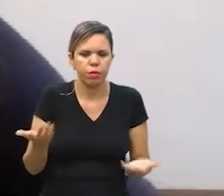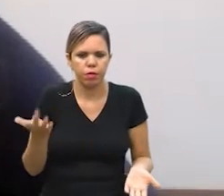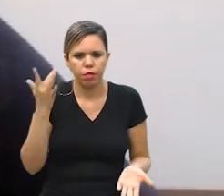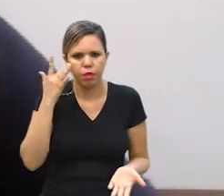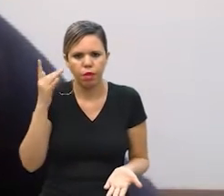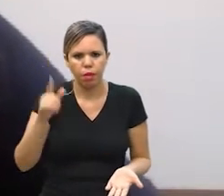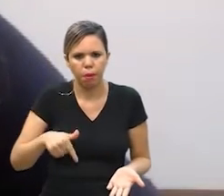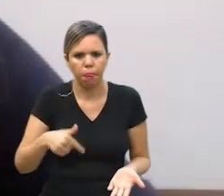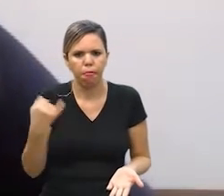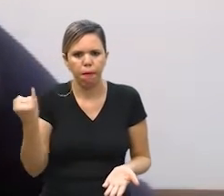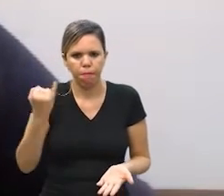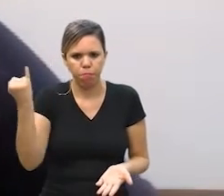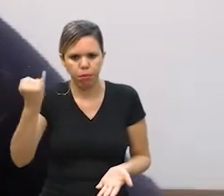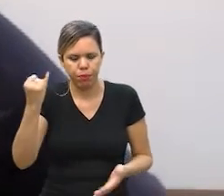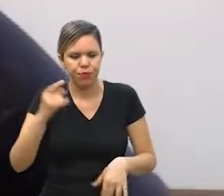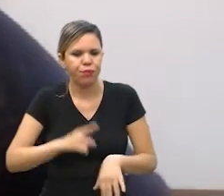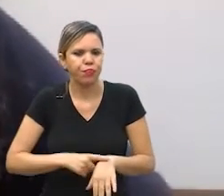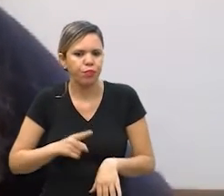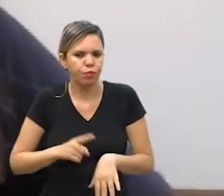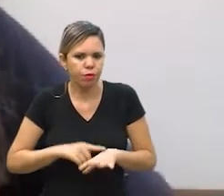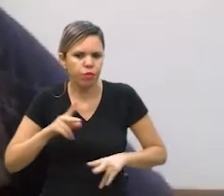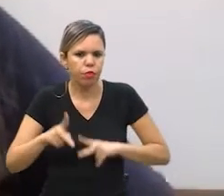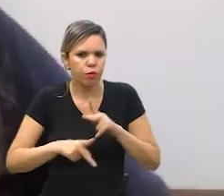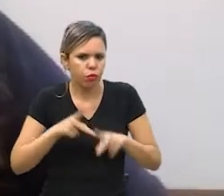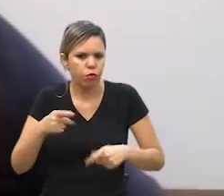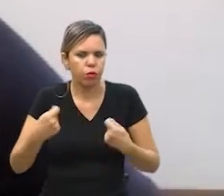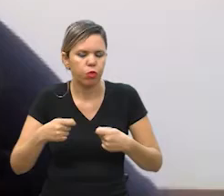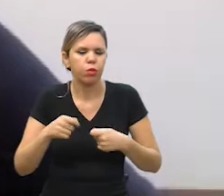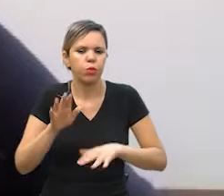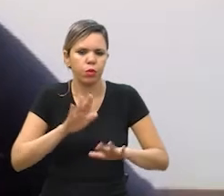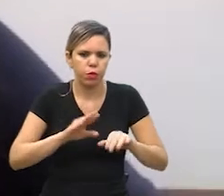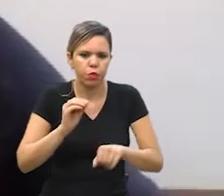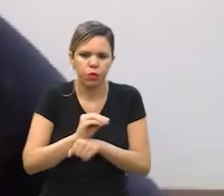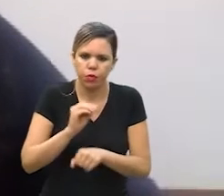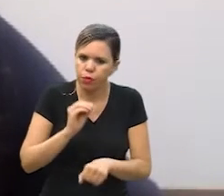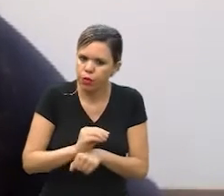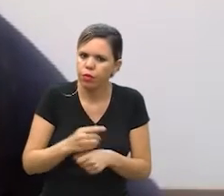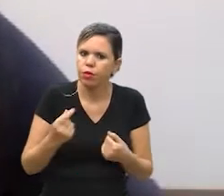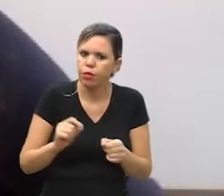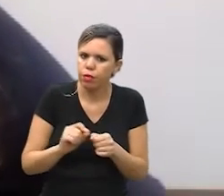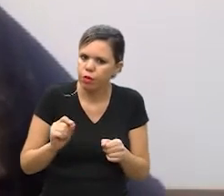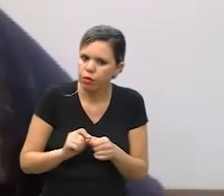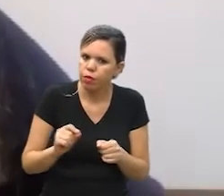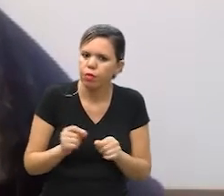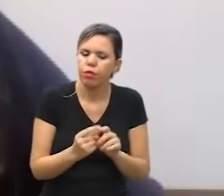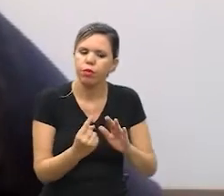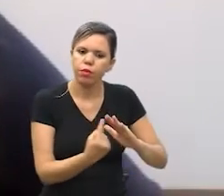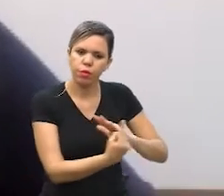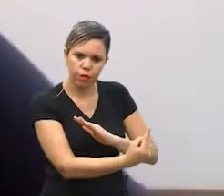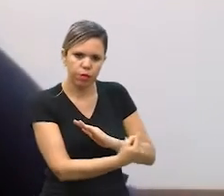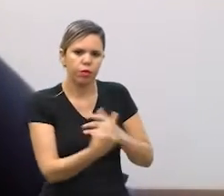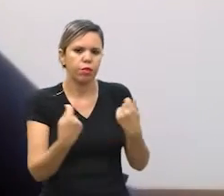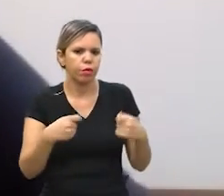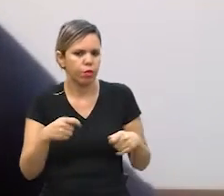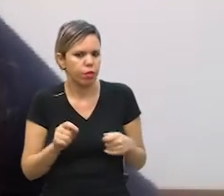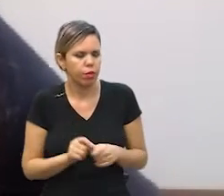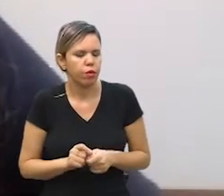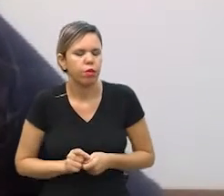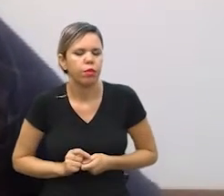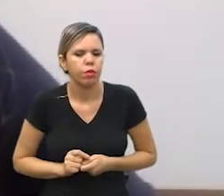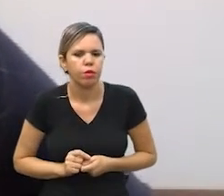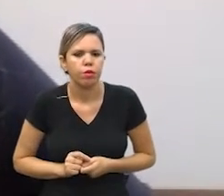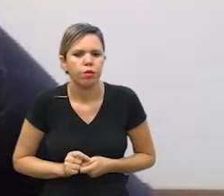acho que essa foi a importância no momento em que todo mundo precisava se cuidar todo mundo tem que fazer isolamento social tem que